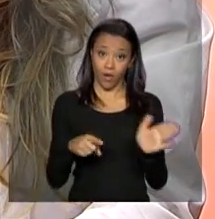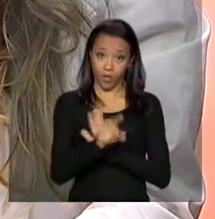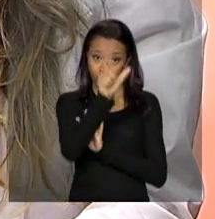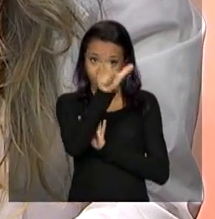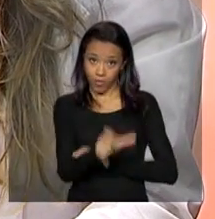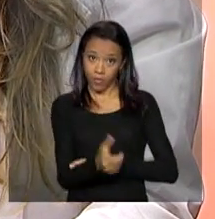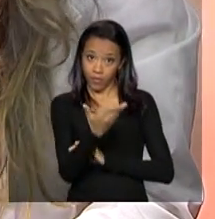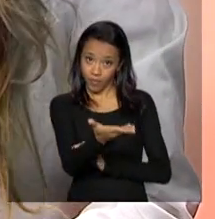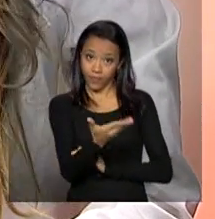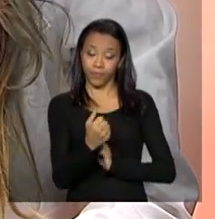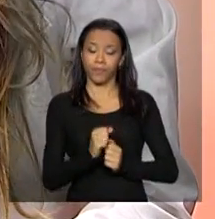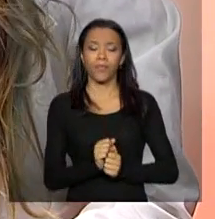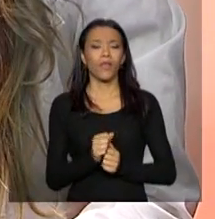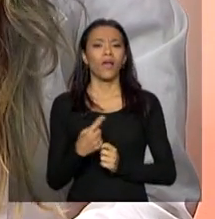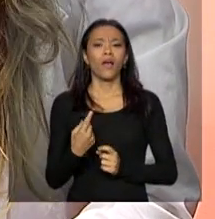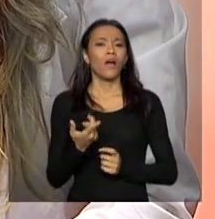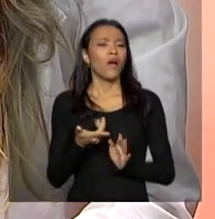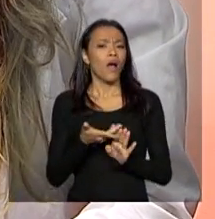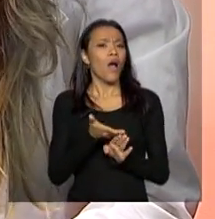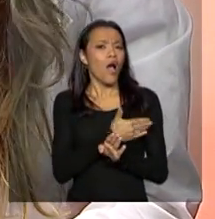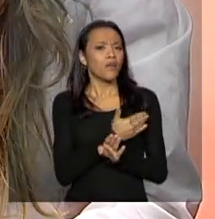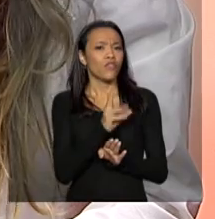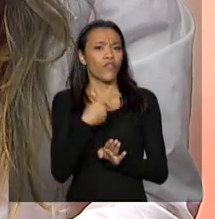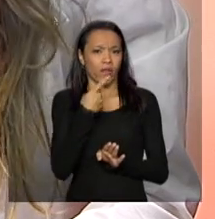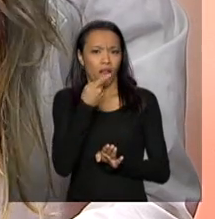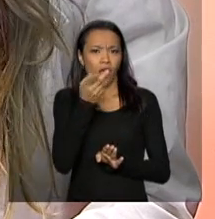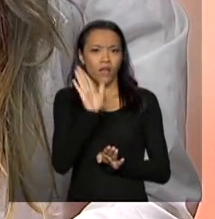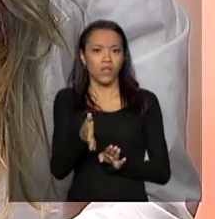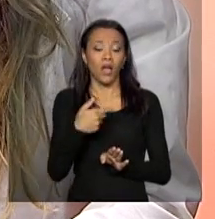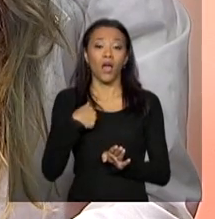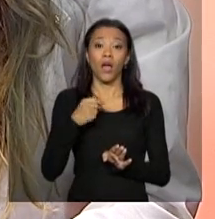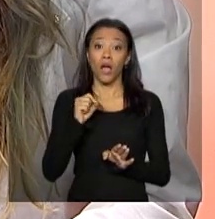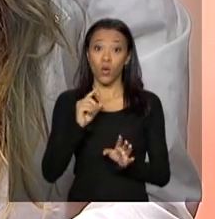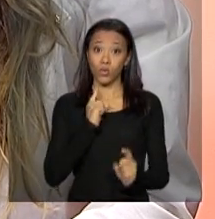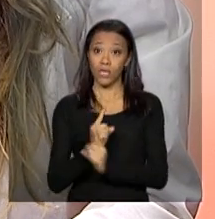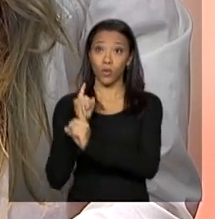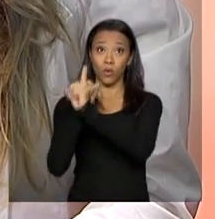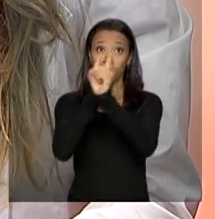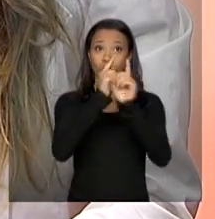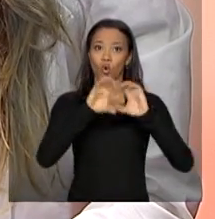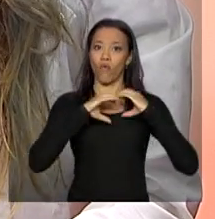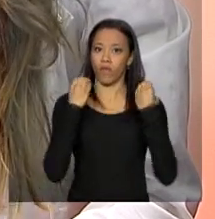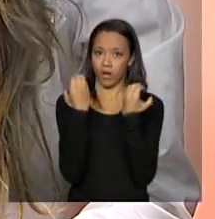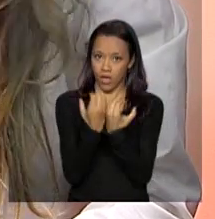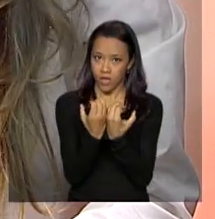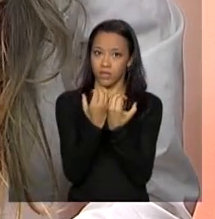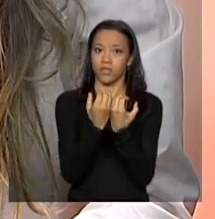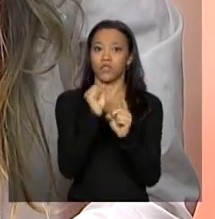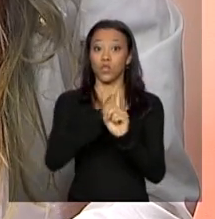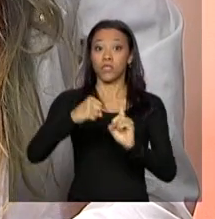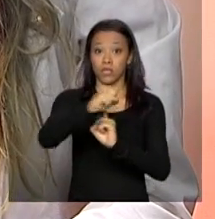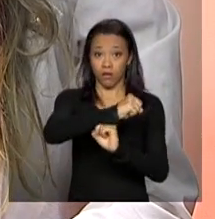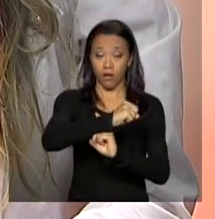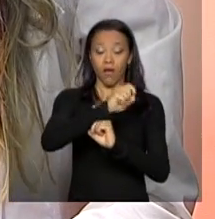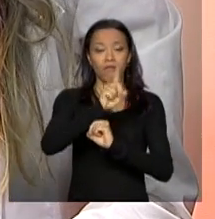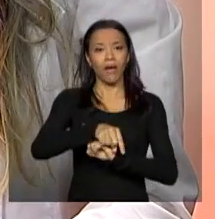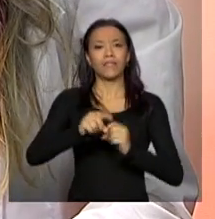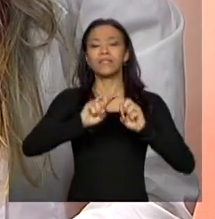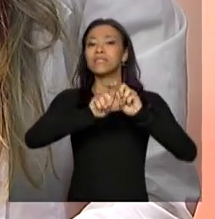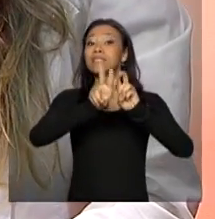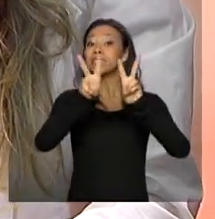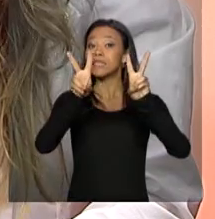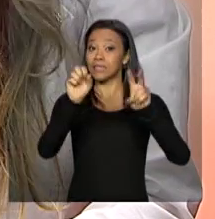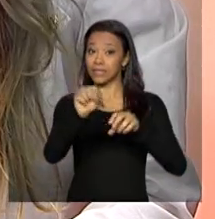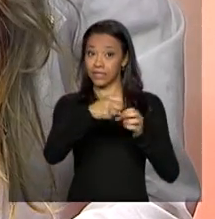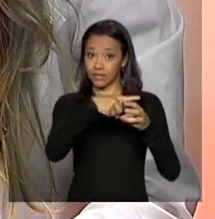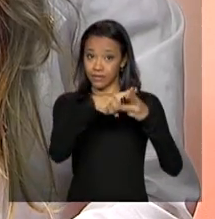Conselheiro, como foi dito anteriormente, o processo de conferências de assistência social, ele trabalhará com três subtemas.